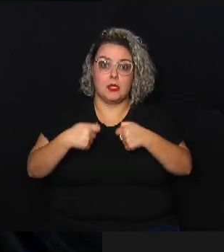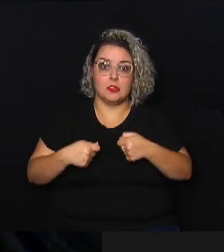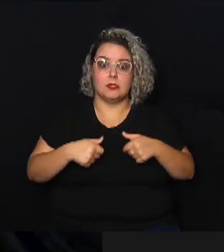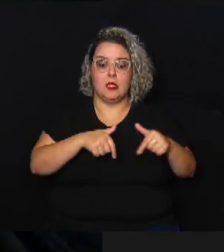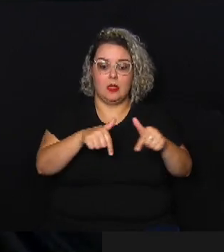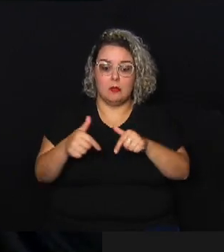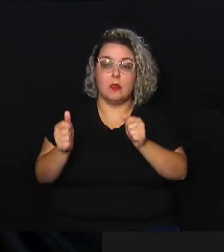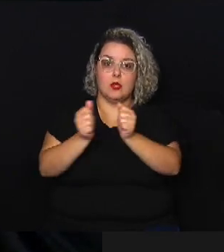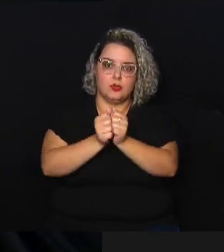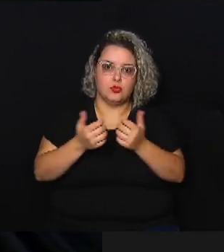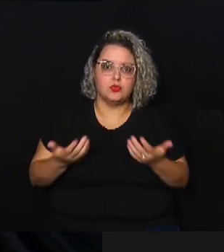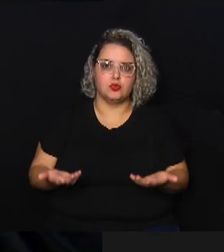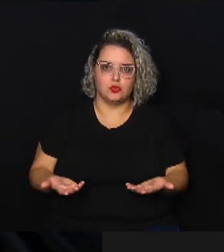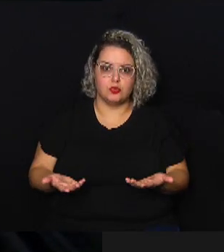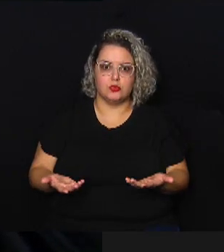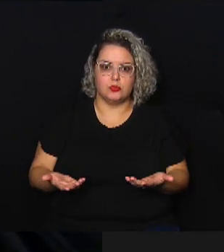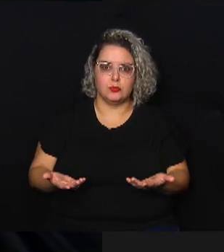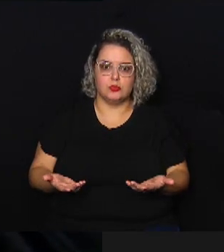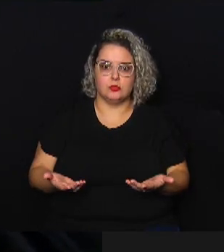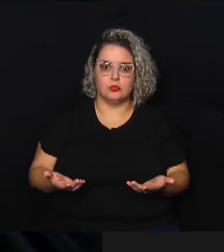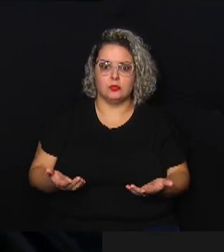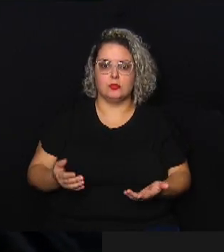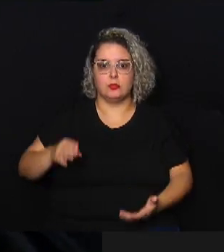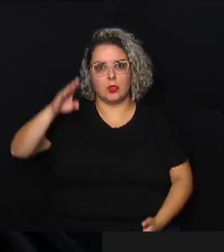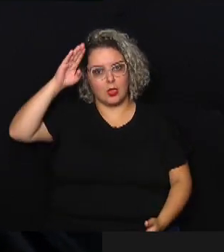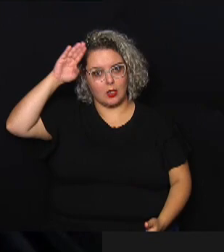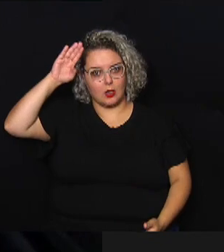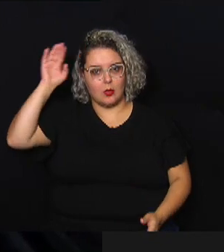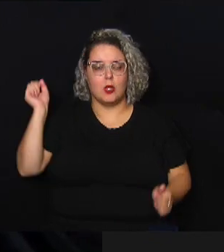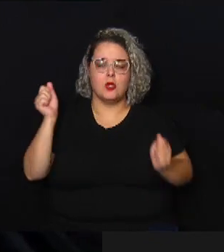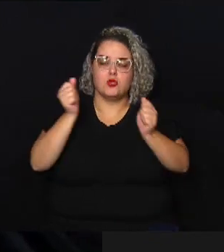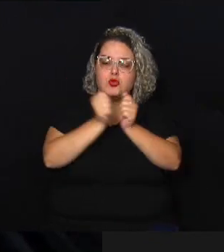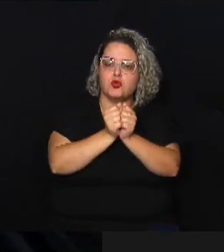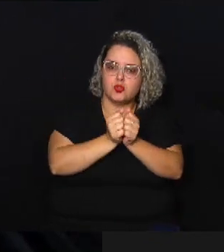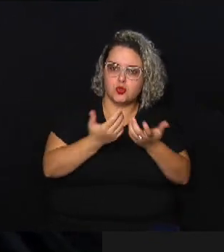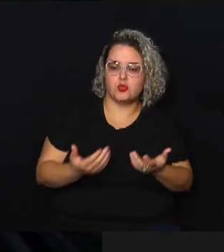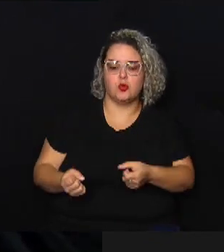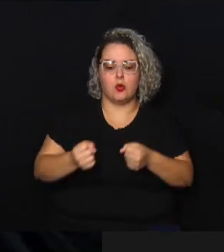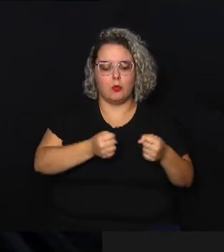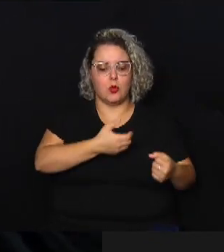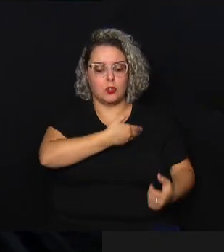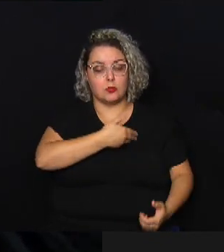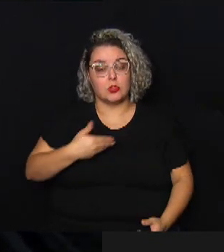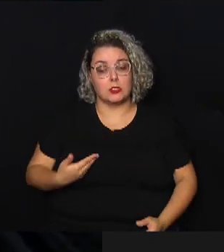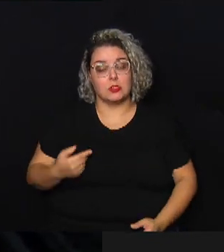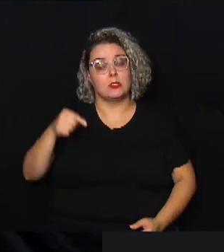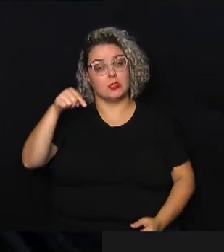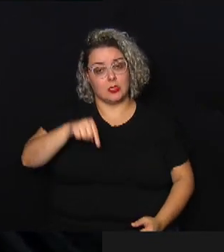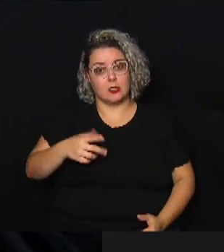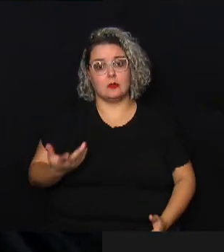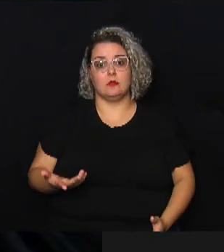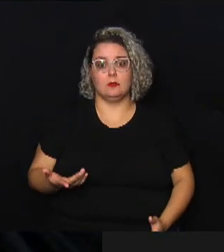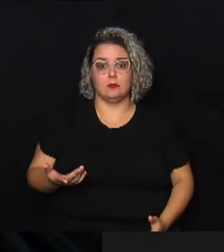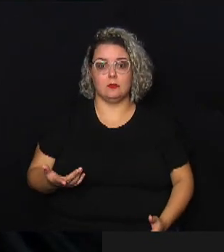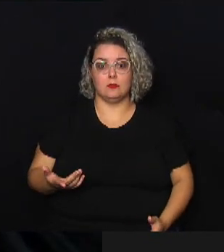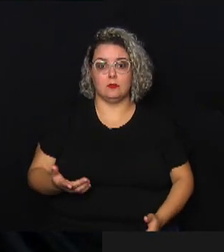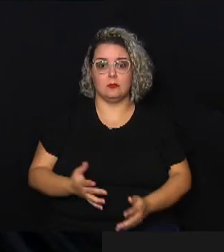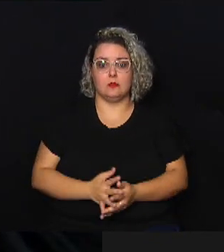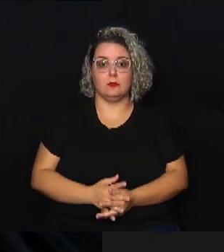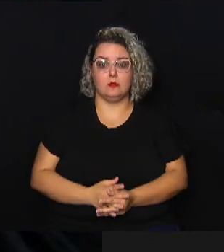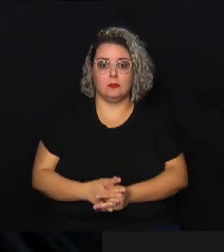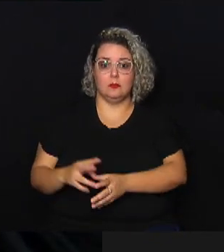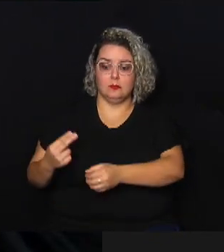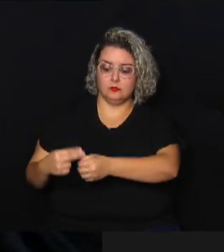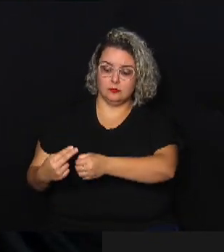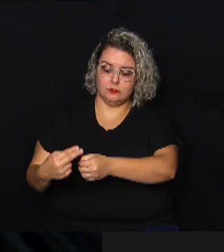da academia com o poder público então acredito que aqui nesse sentido a gente aqui na Unicamp